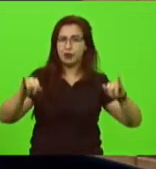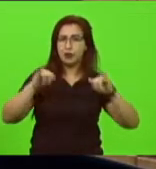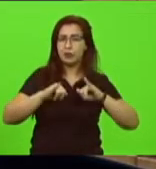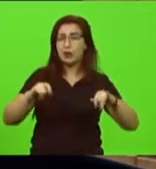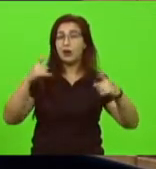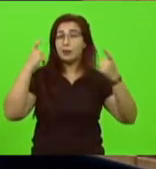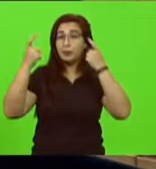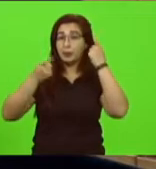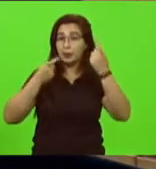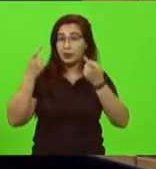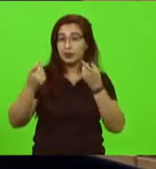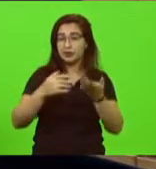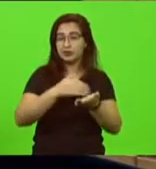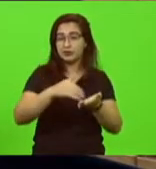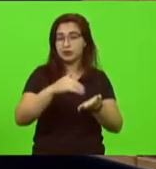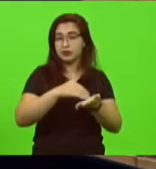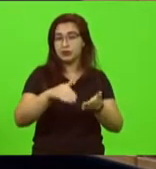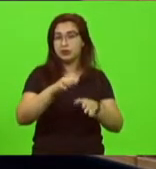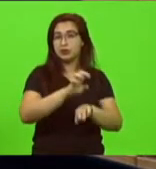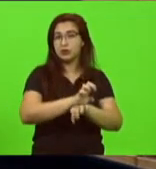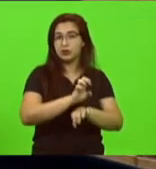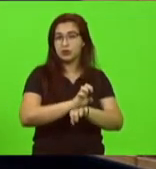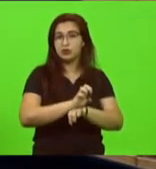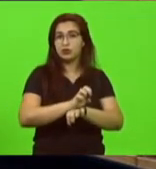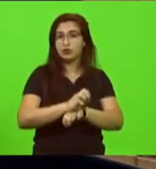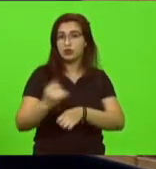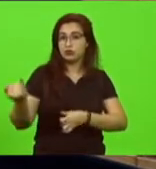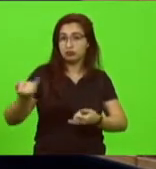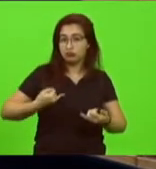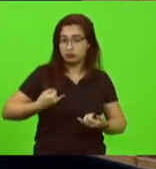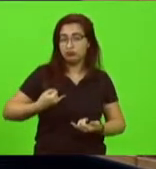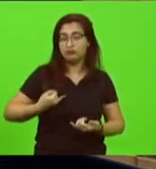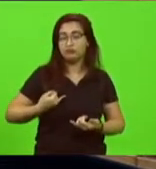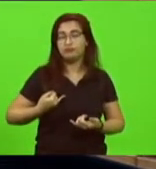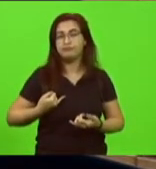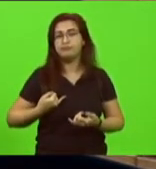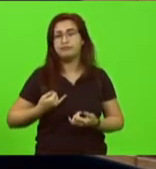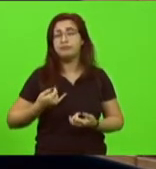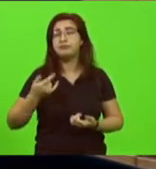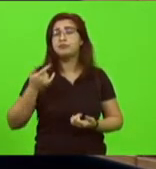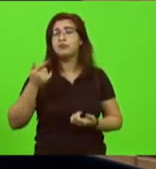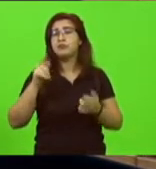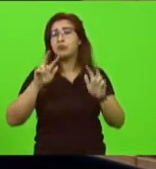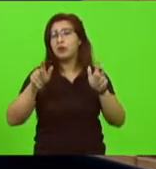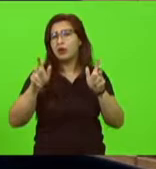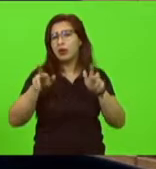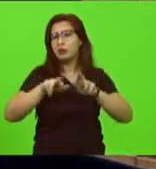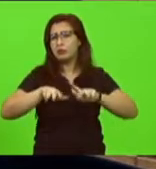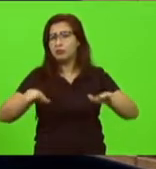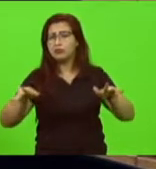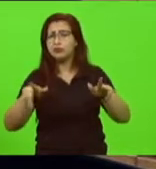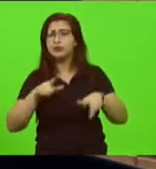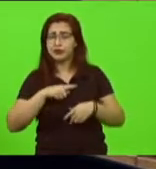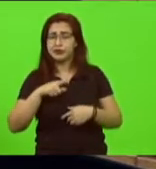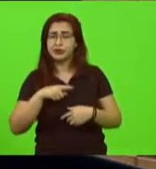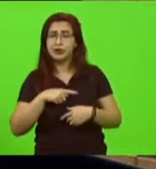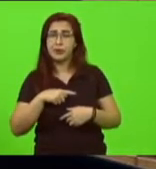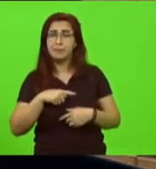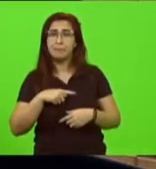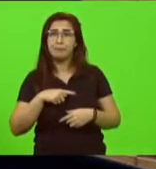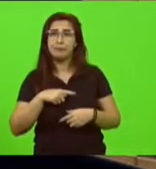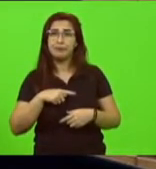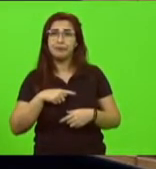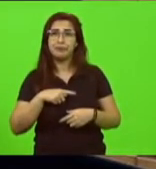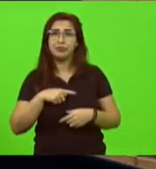a própria Secretaria do Estado nos trouxe nós tínhamos pautado além dos assuntos ordinários deputado Maurício eu quero inclusive